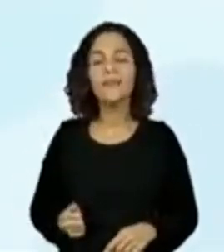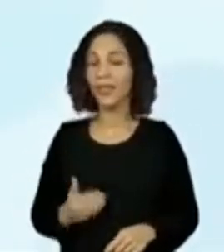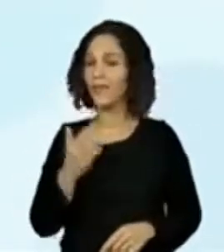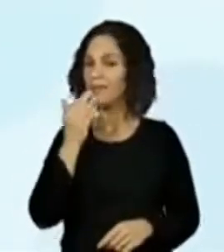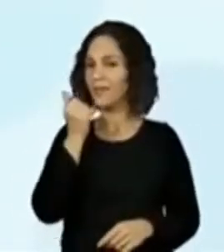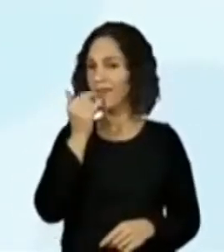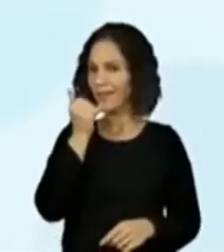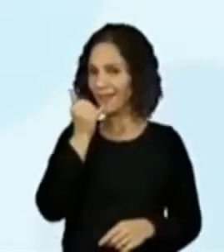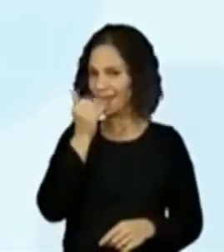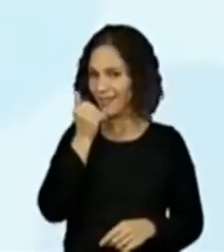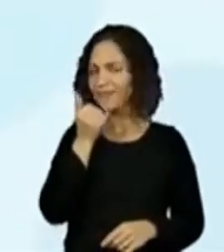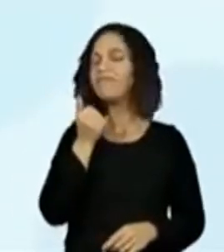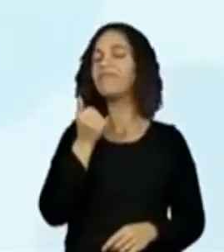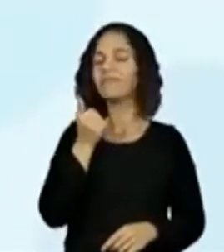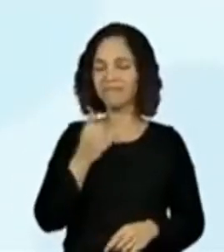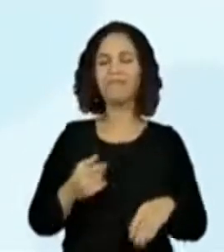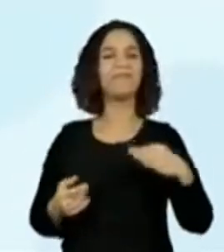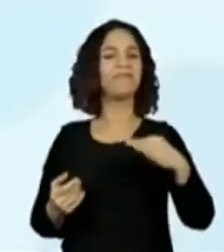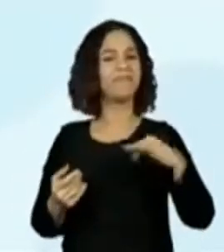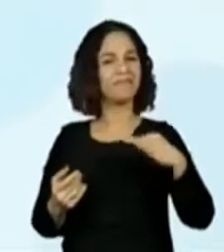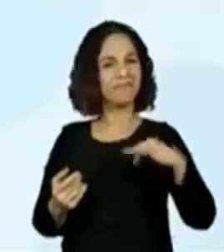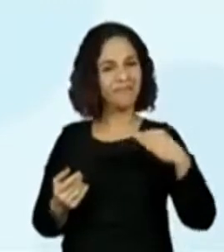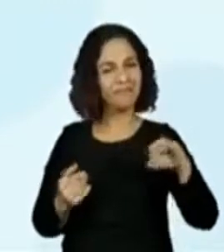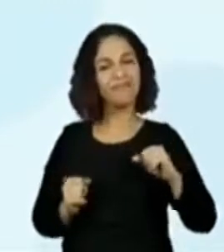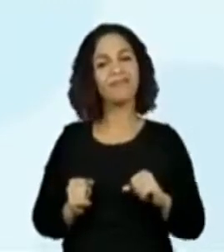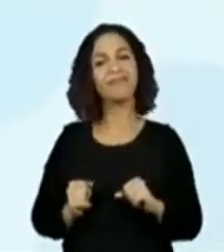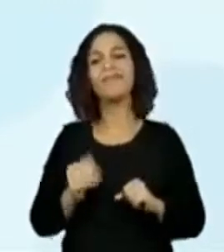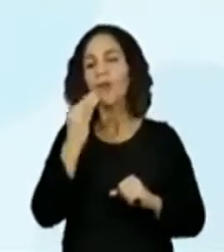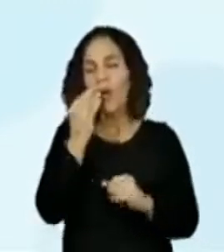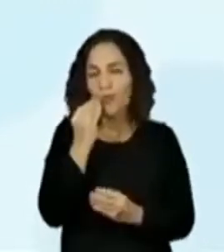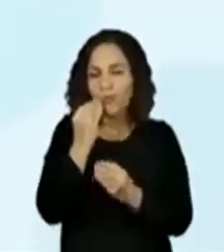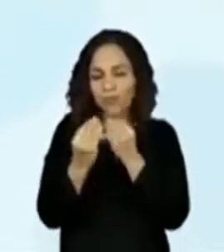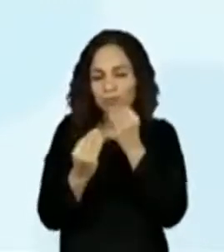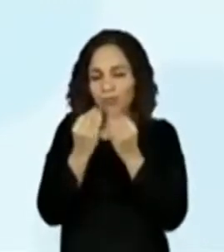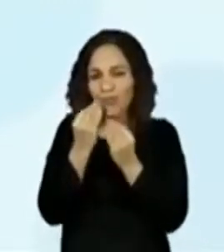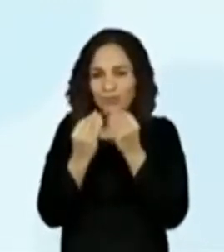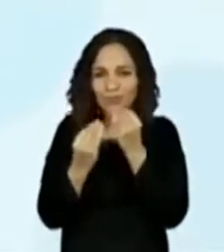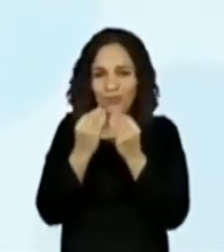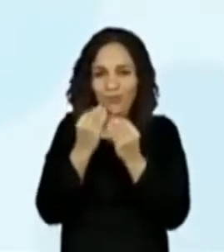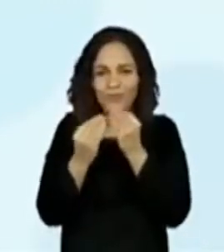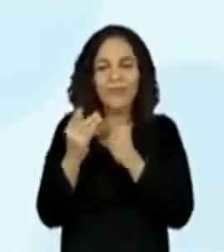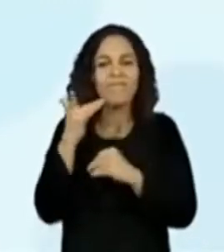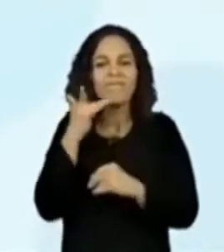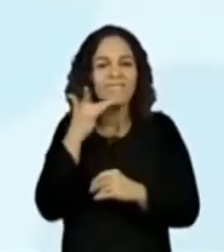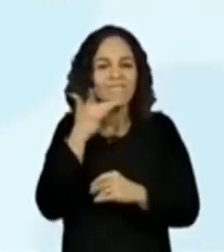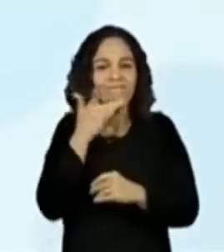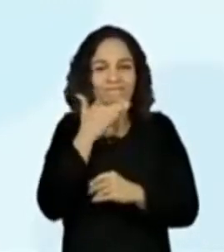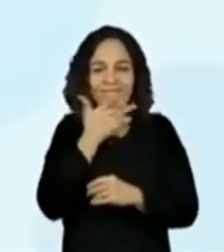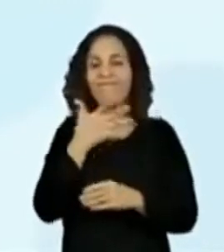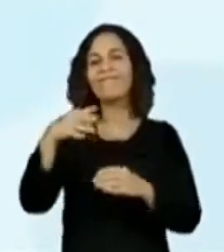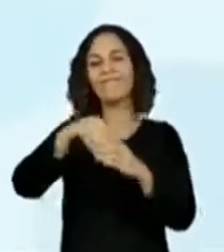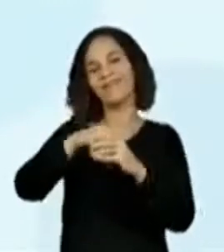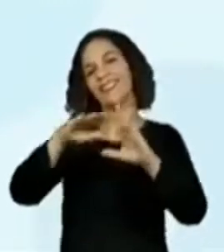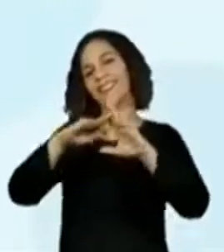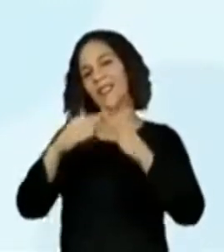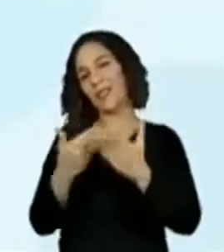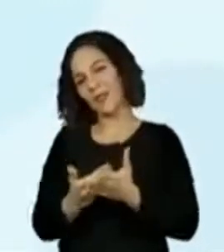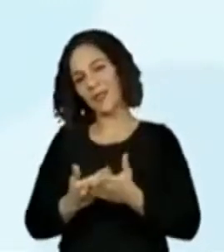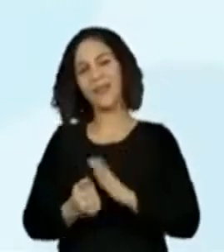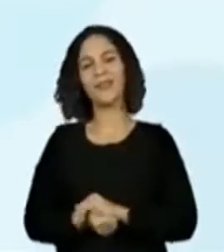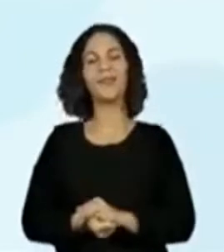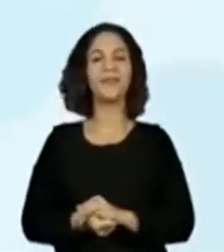Comemos. Muito bem. Comemos o nosso lanchinho delicioso lá na escola.